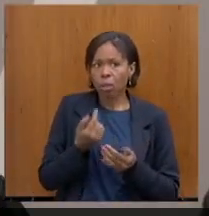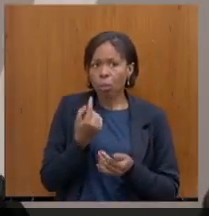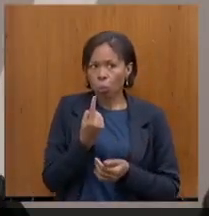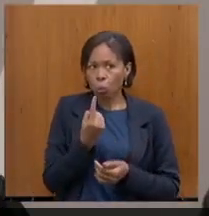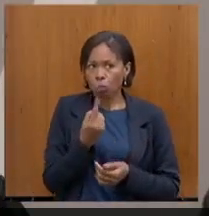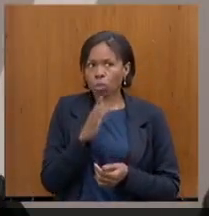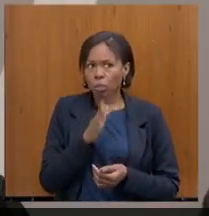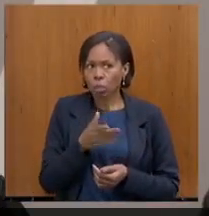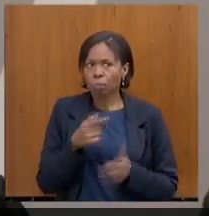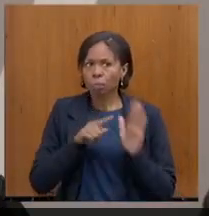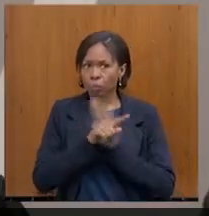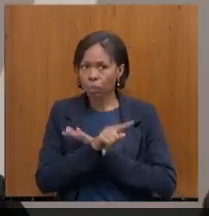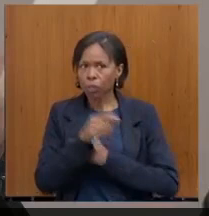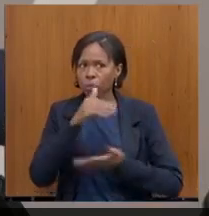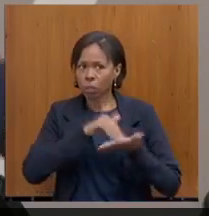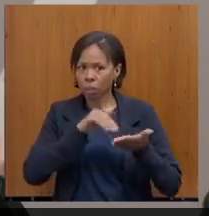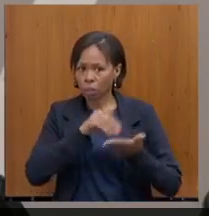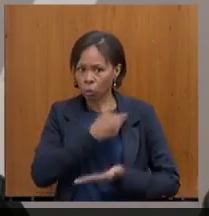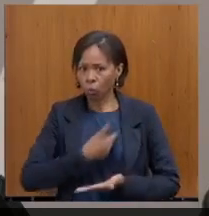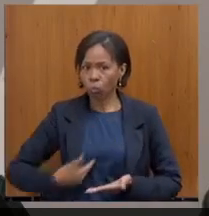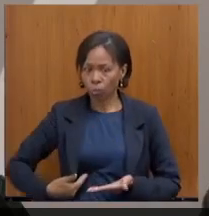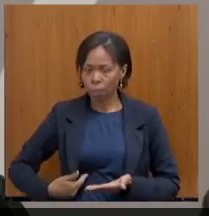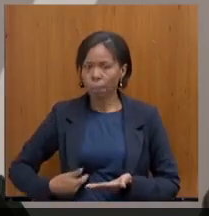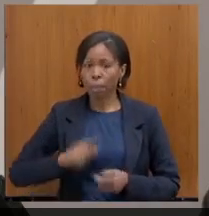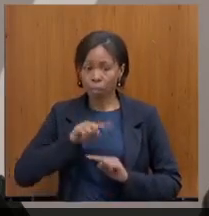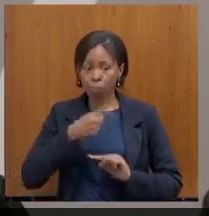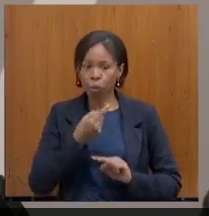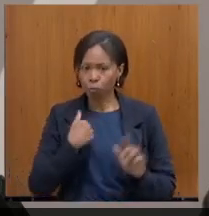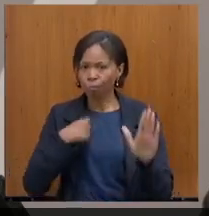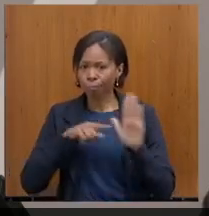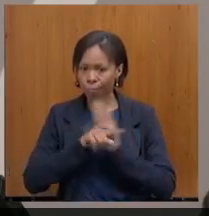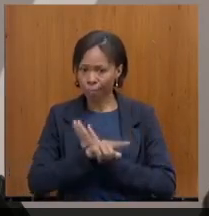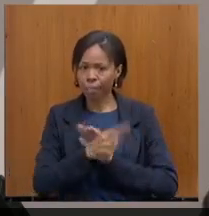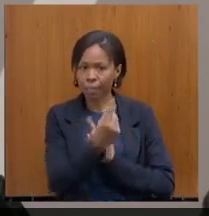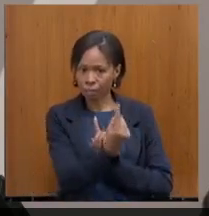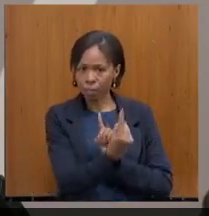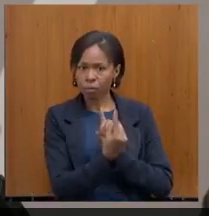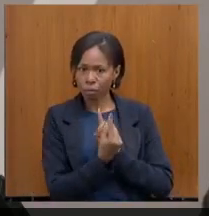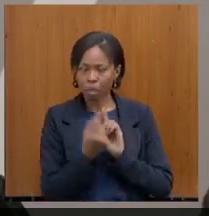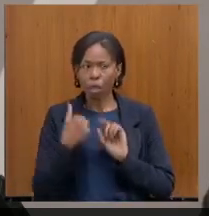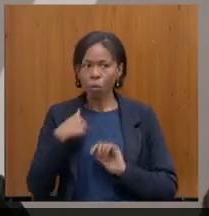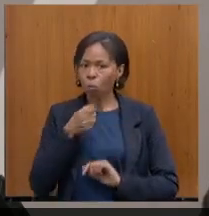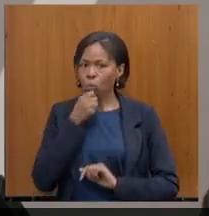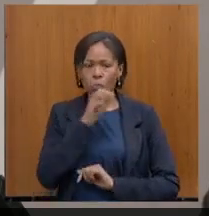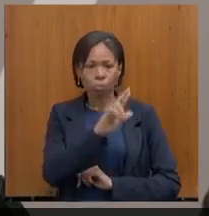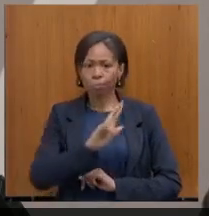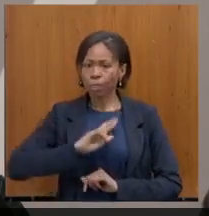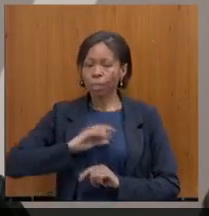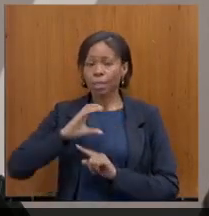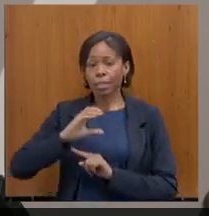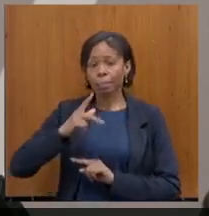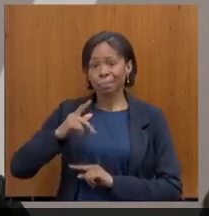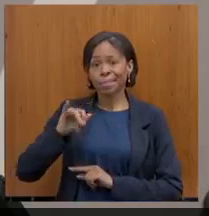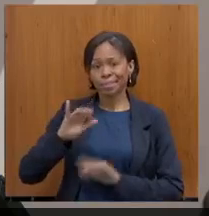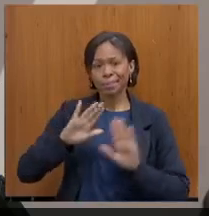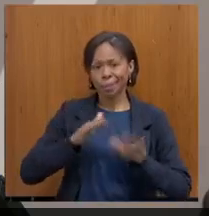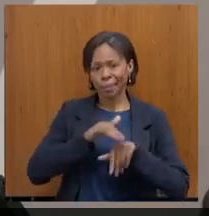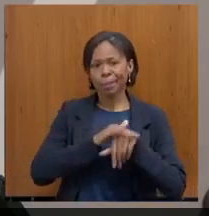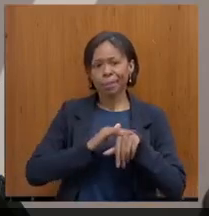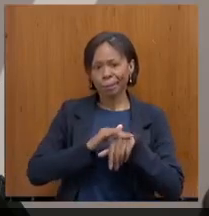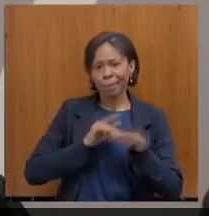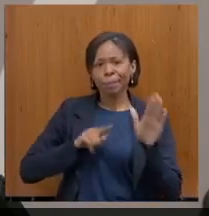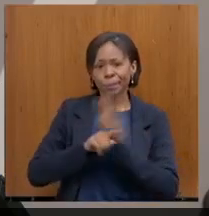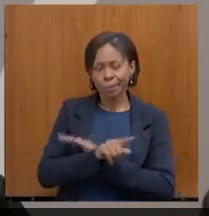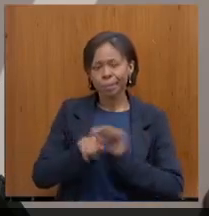e vou fazer isso na hora que ele estiver aqui, que eu ainda não obtive resposta. na própria CPI nós perguntamos isso. Então, eu